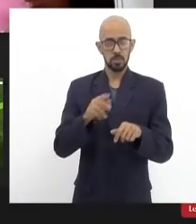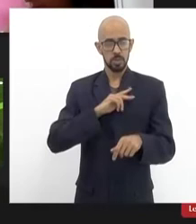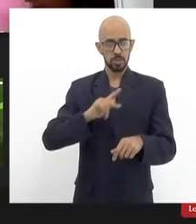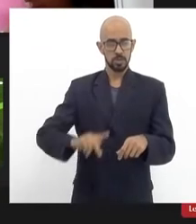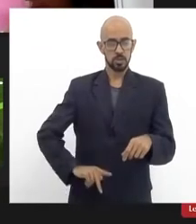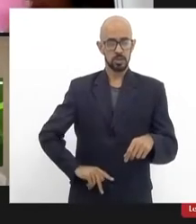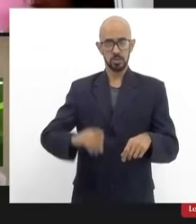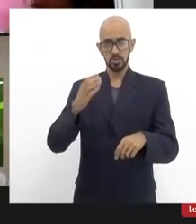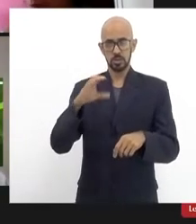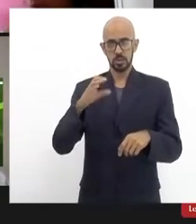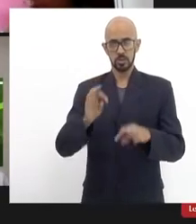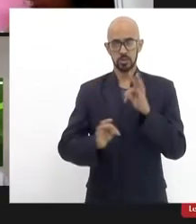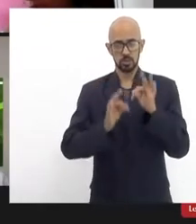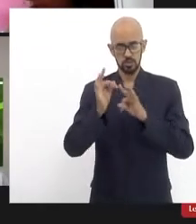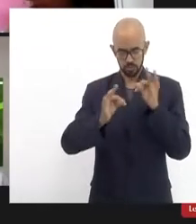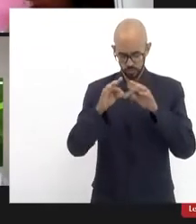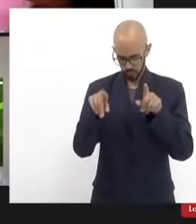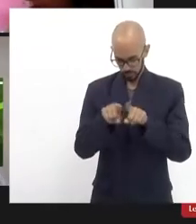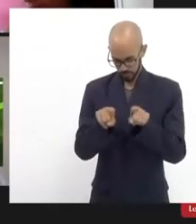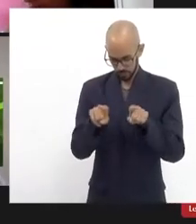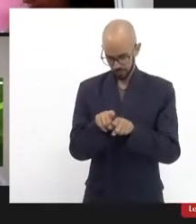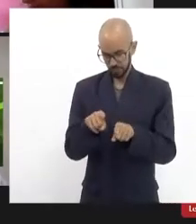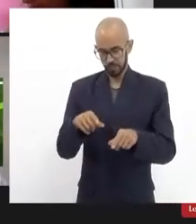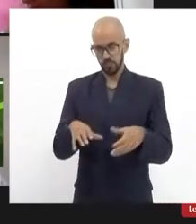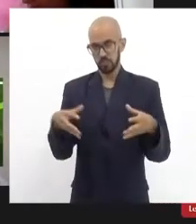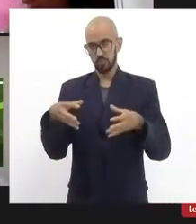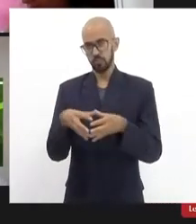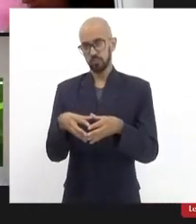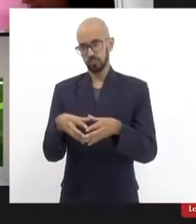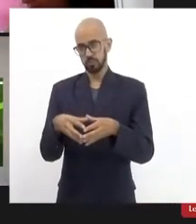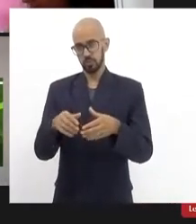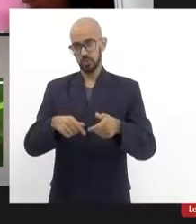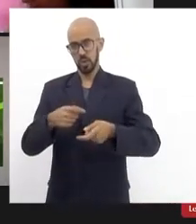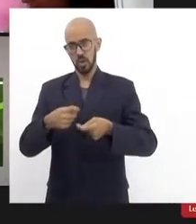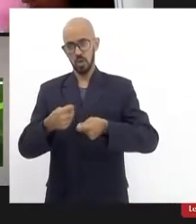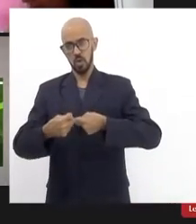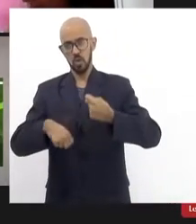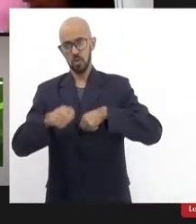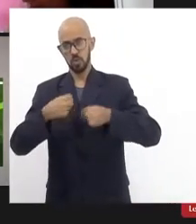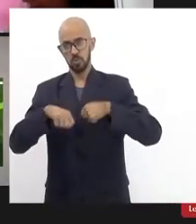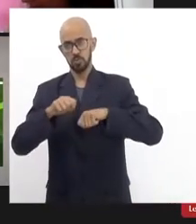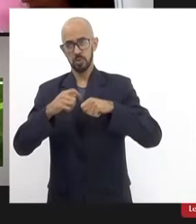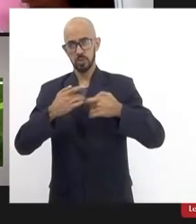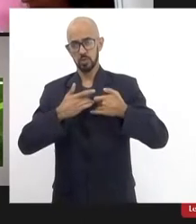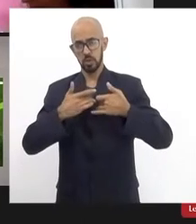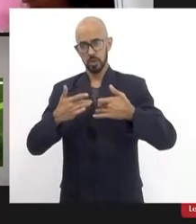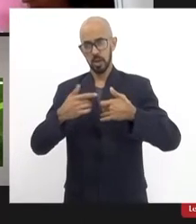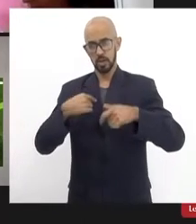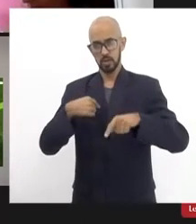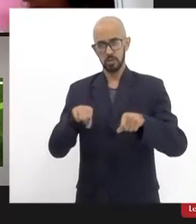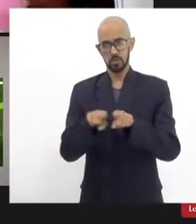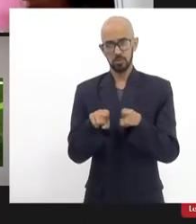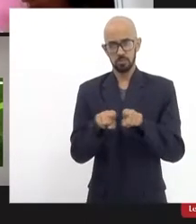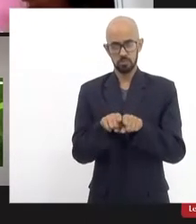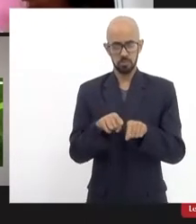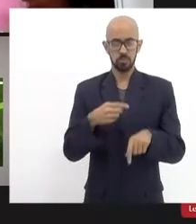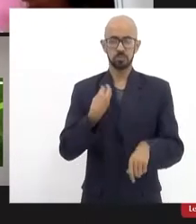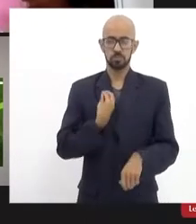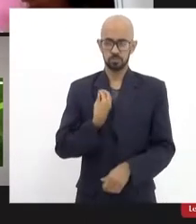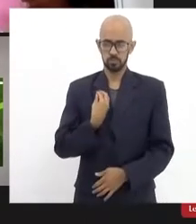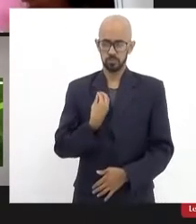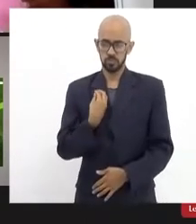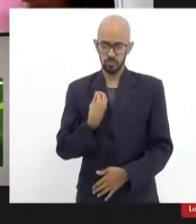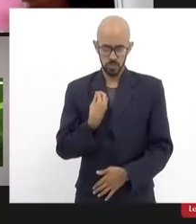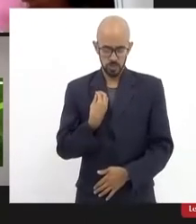preside uma frente parlamentar de economia solidária da qual eu faço parte tem muito a ver com Santa Tereza por causa